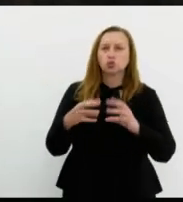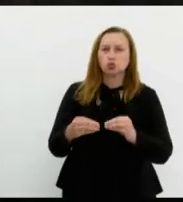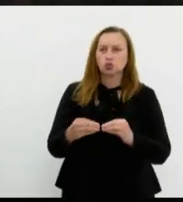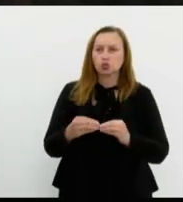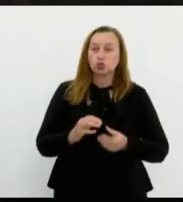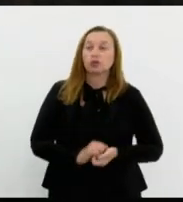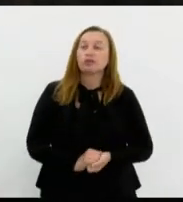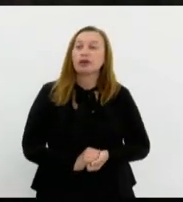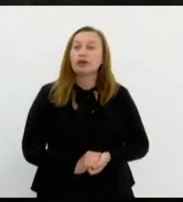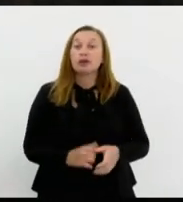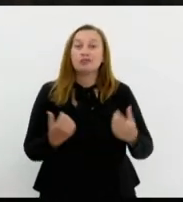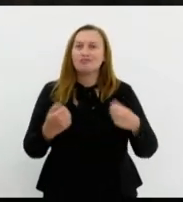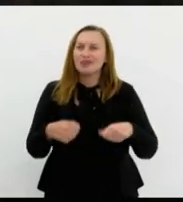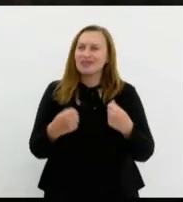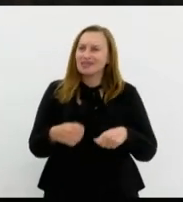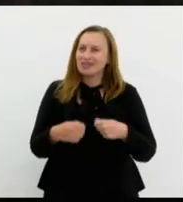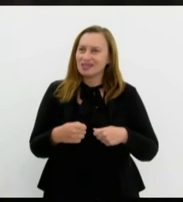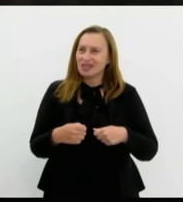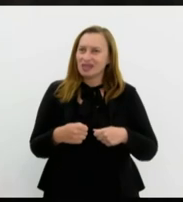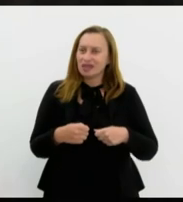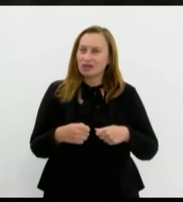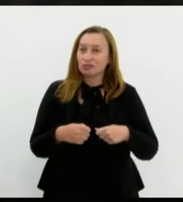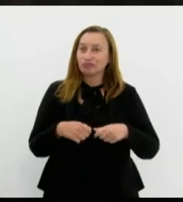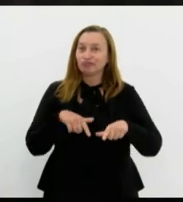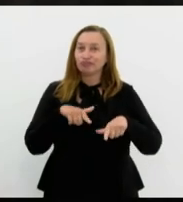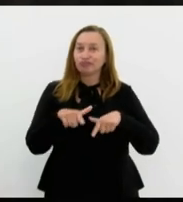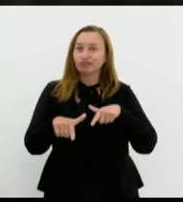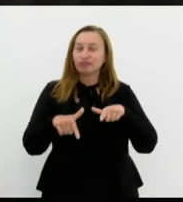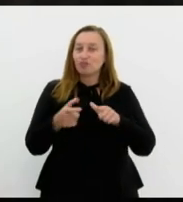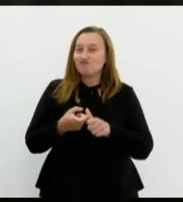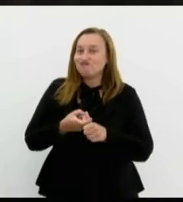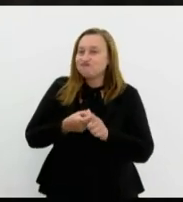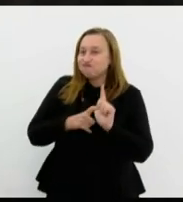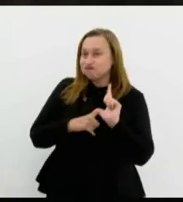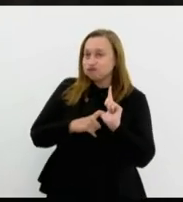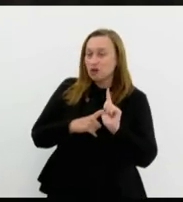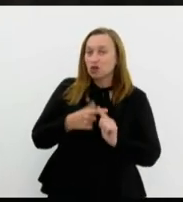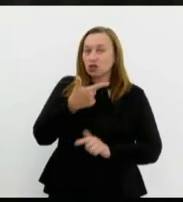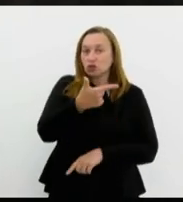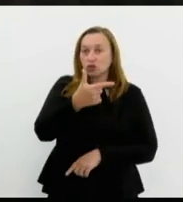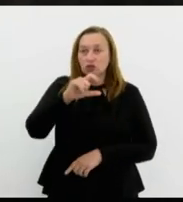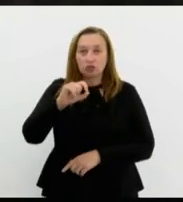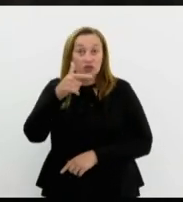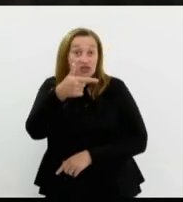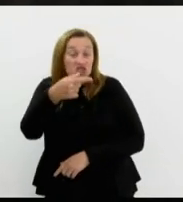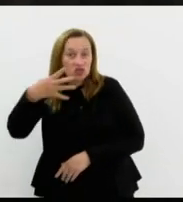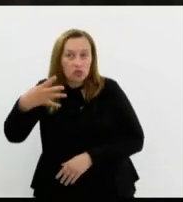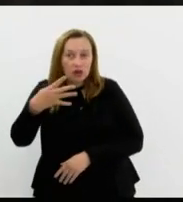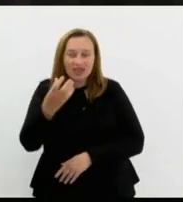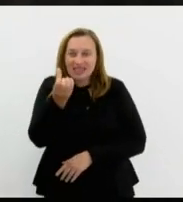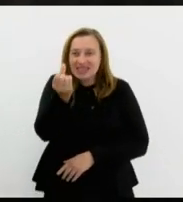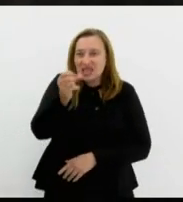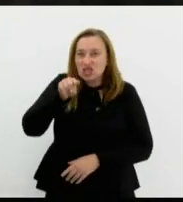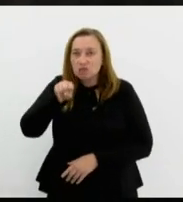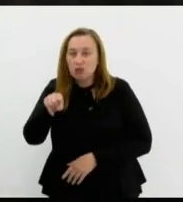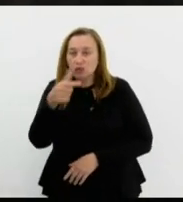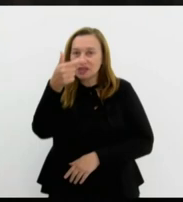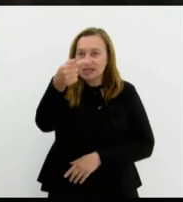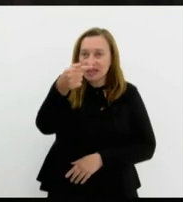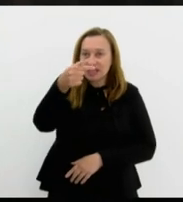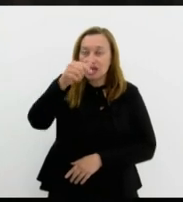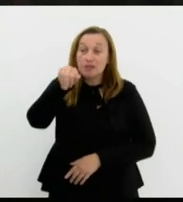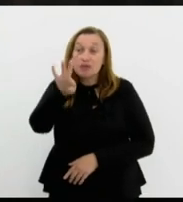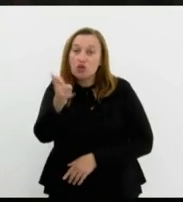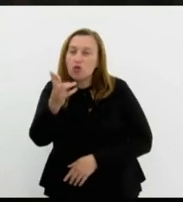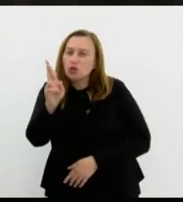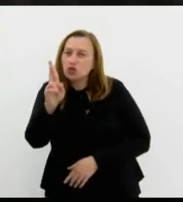nós temos que pagar um serviço da dívida em 2024 de 6,7 bilhões